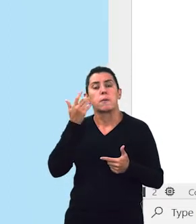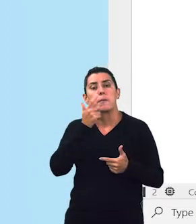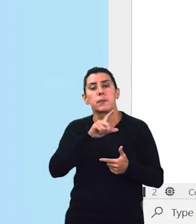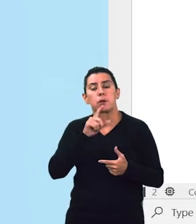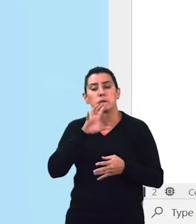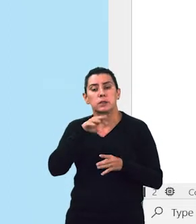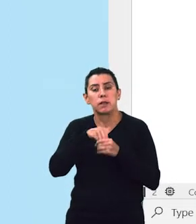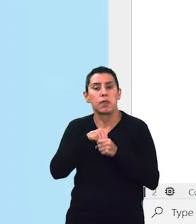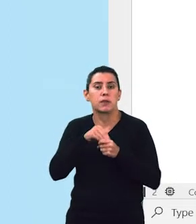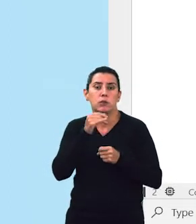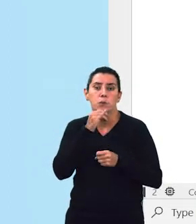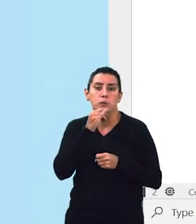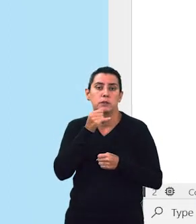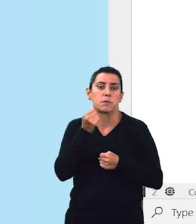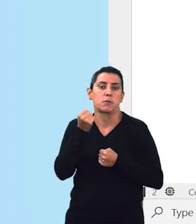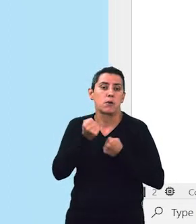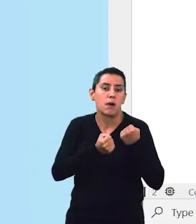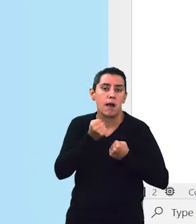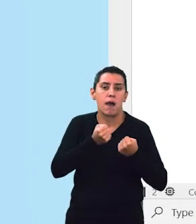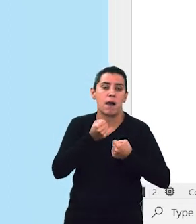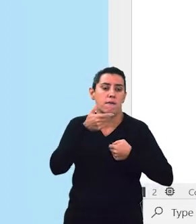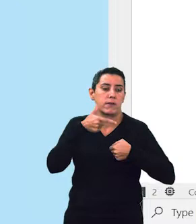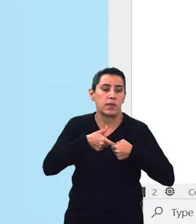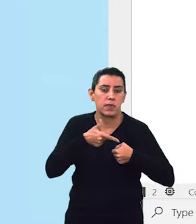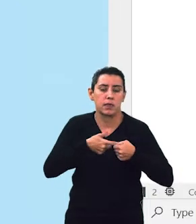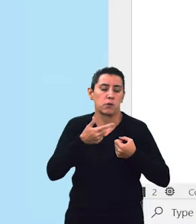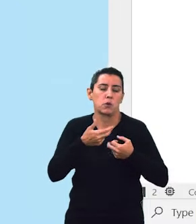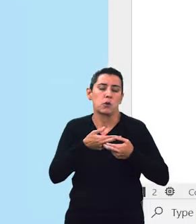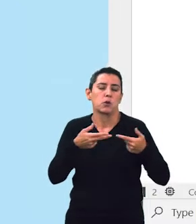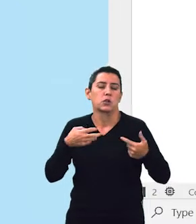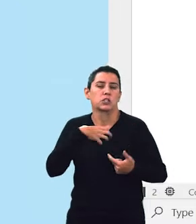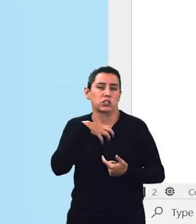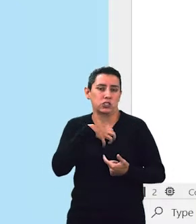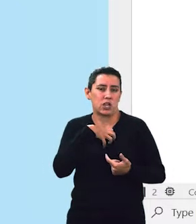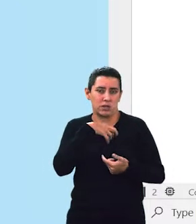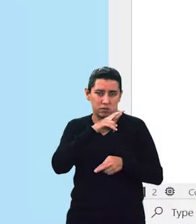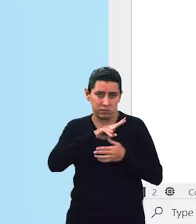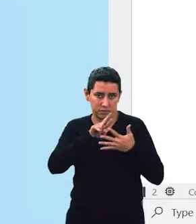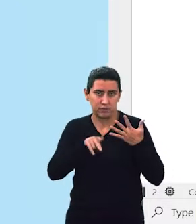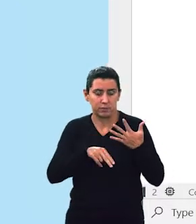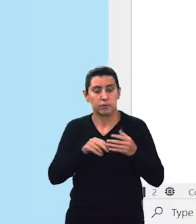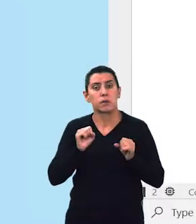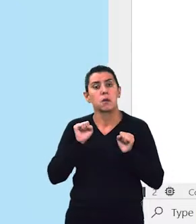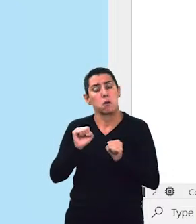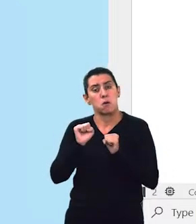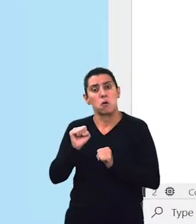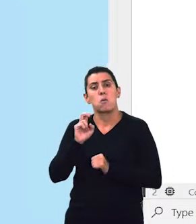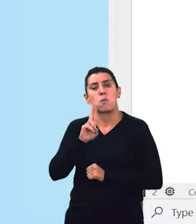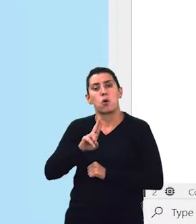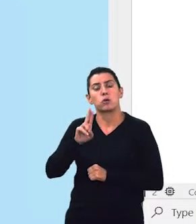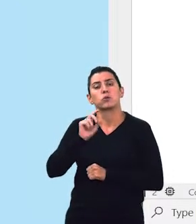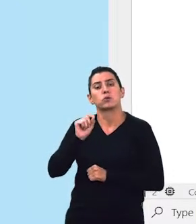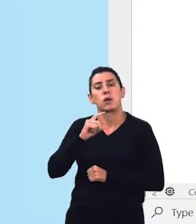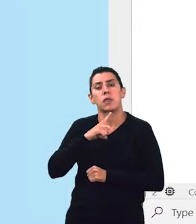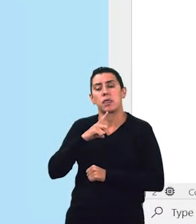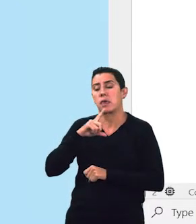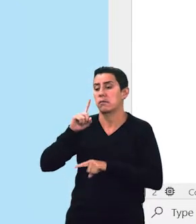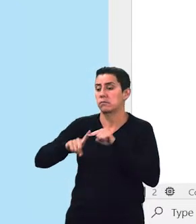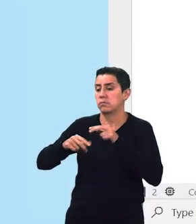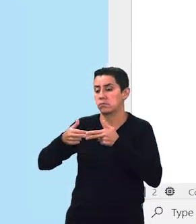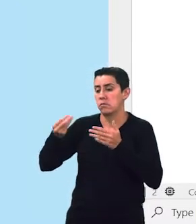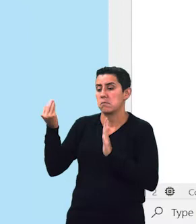veículo baseado em algumas características, ok? Inclusive, é possível fazer a instalação de módulos que nós vamos ter